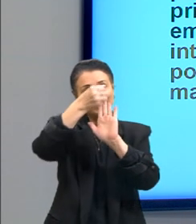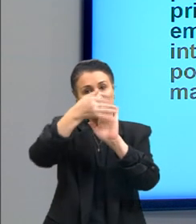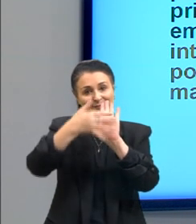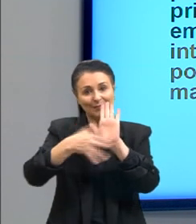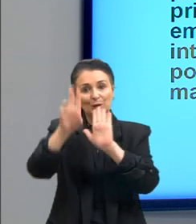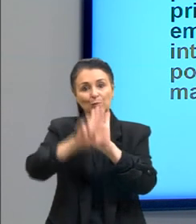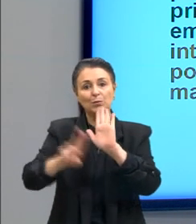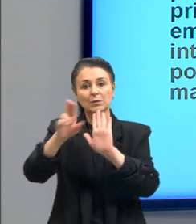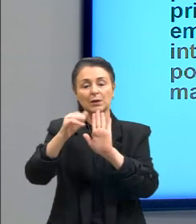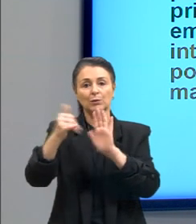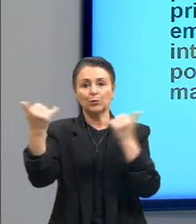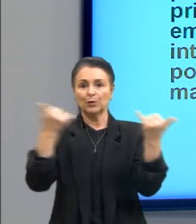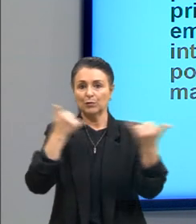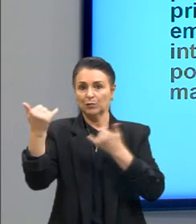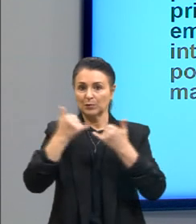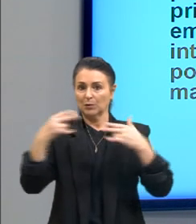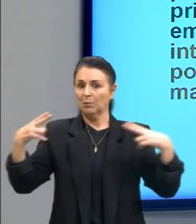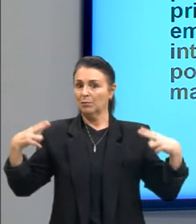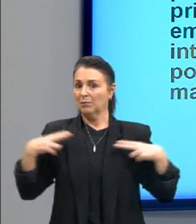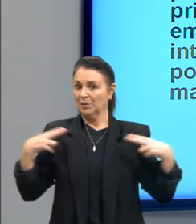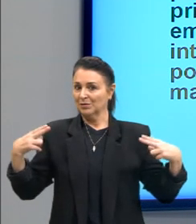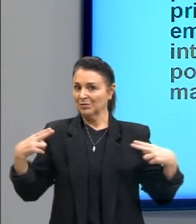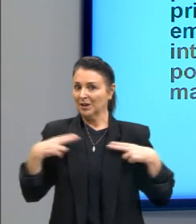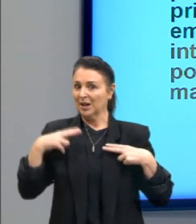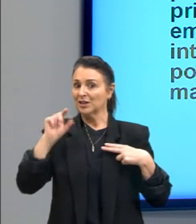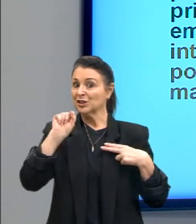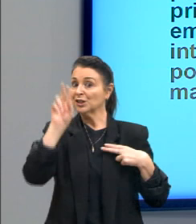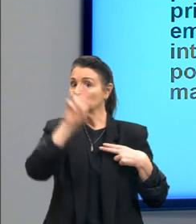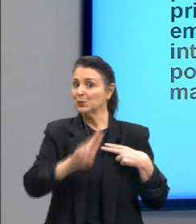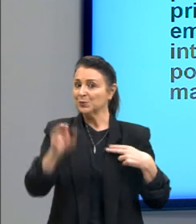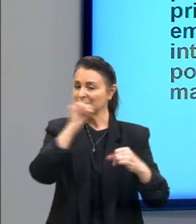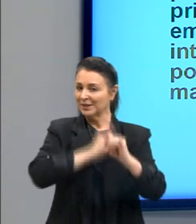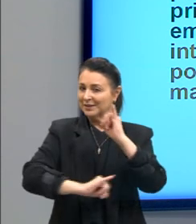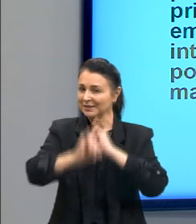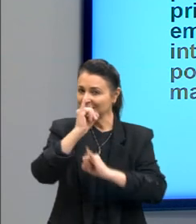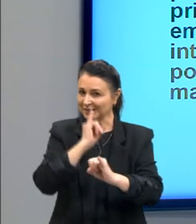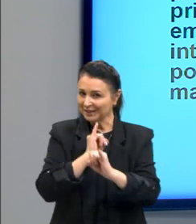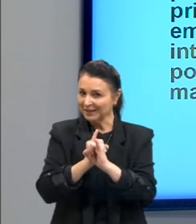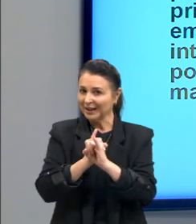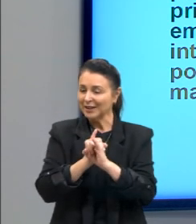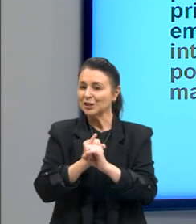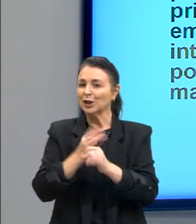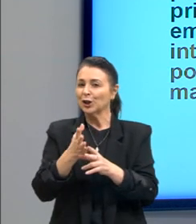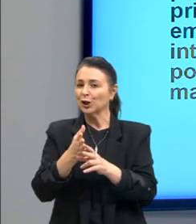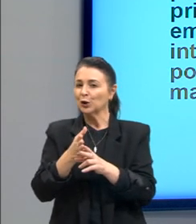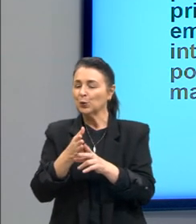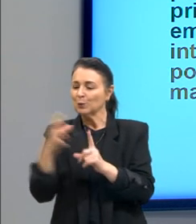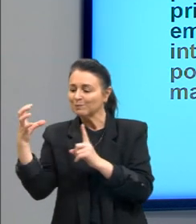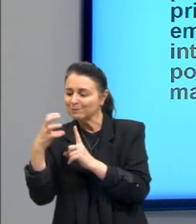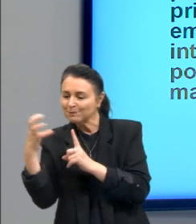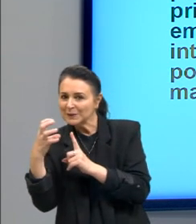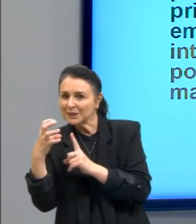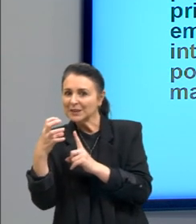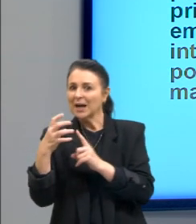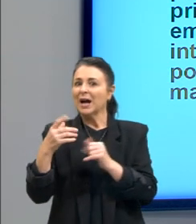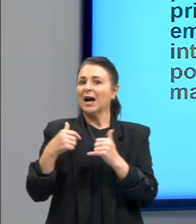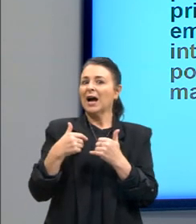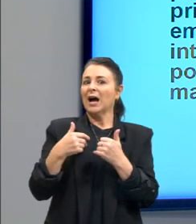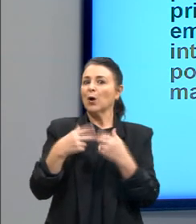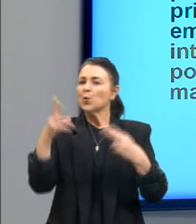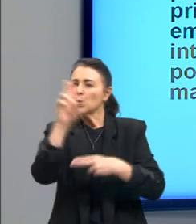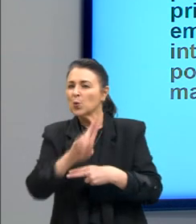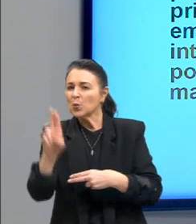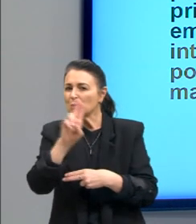informações privadas de internautas pode induzi-los a adotar comportamentos intolerantes ou a